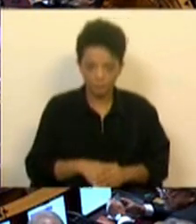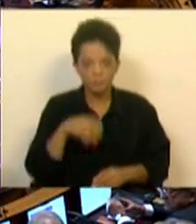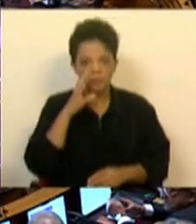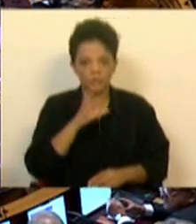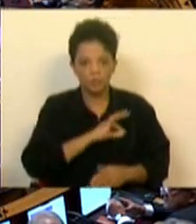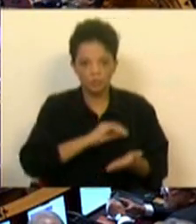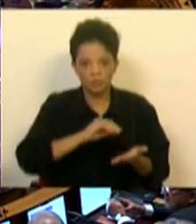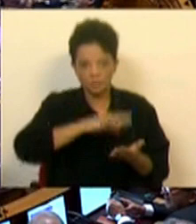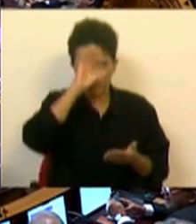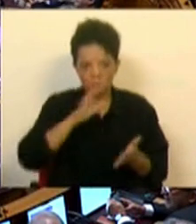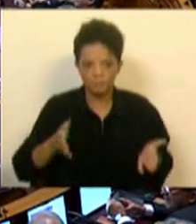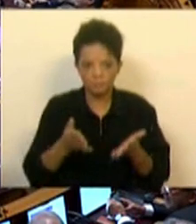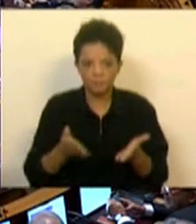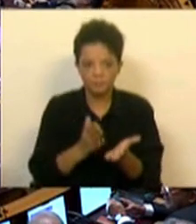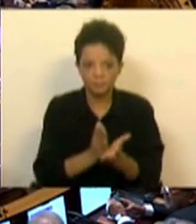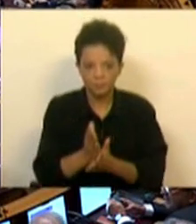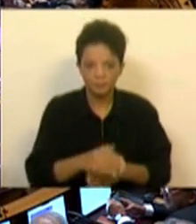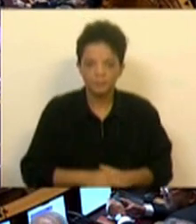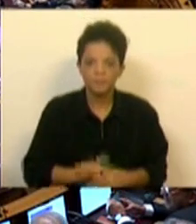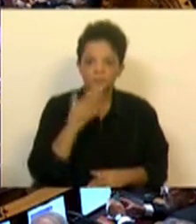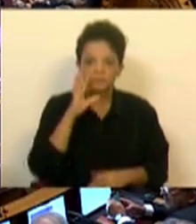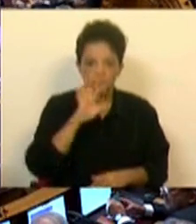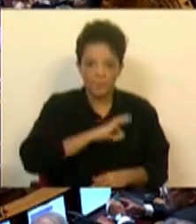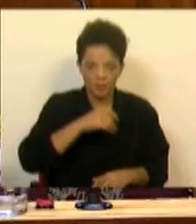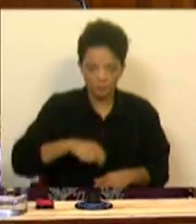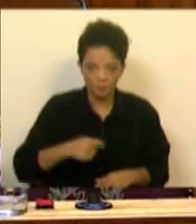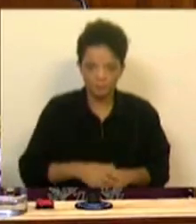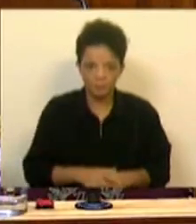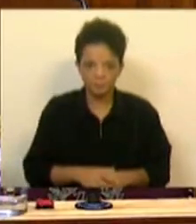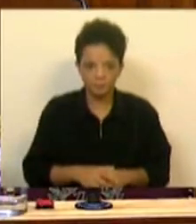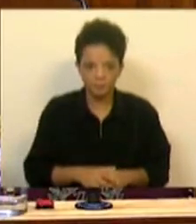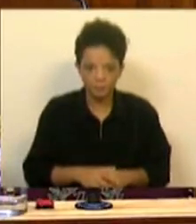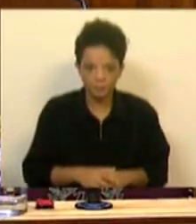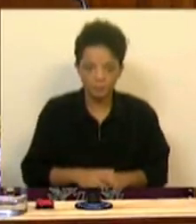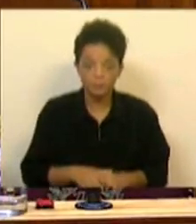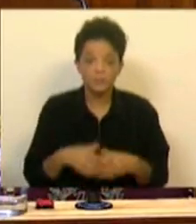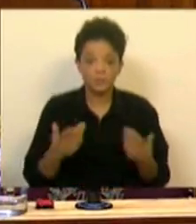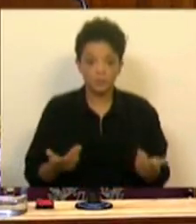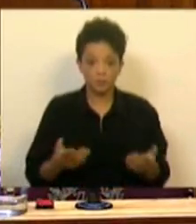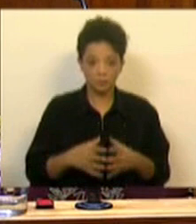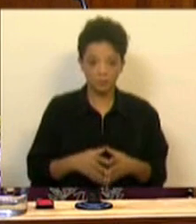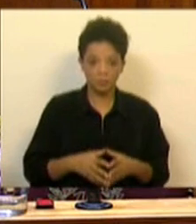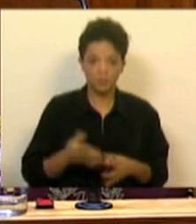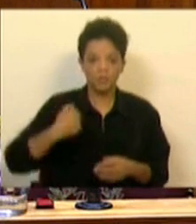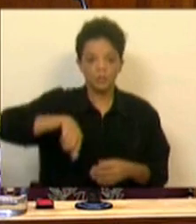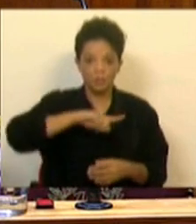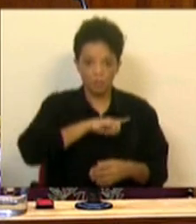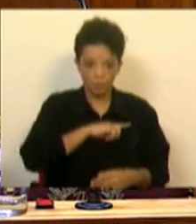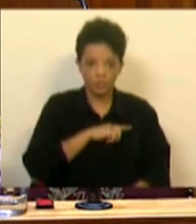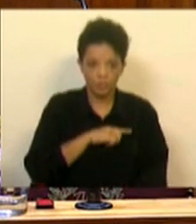Sra. Deputada, faça-se a favor de perseguir. Muito obrigado, Sr. Presidente. Pode, portanto, nós, quando